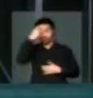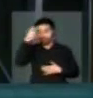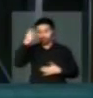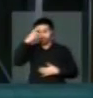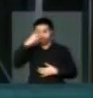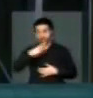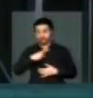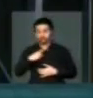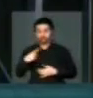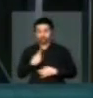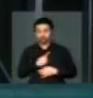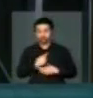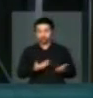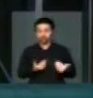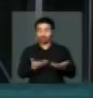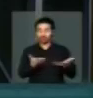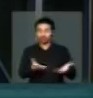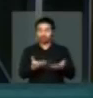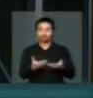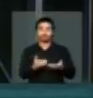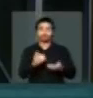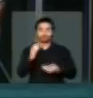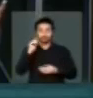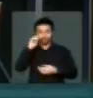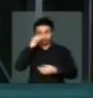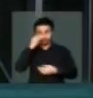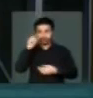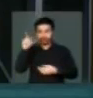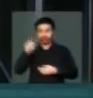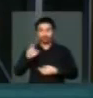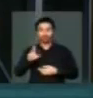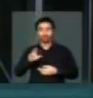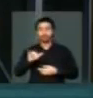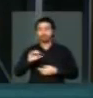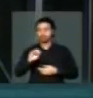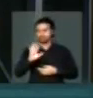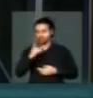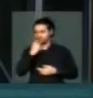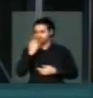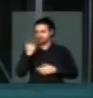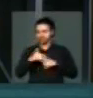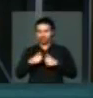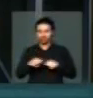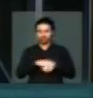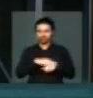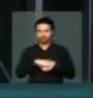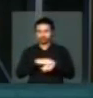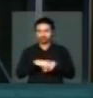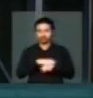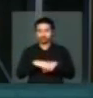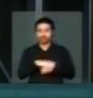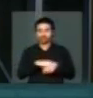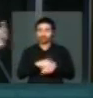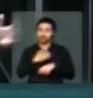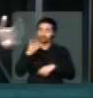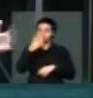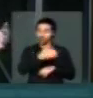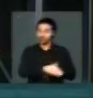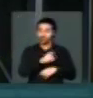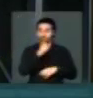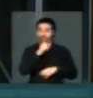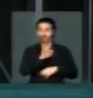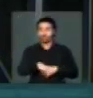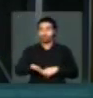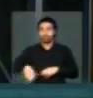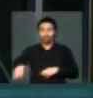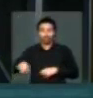dos nossos jovens negros, eu vejo no Rio de Janeiro, comentamos isso há pouco. A ida à praia, que é o espaço